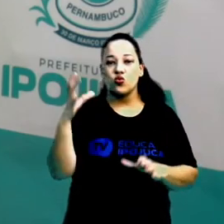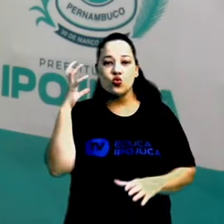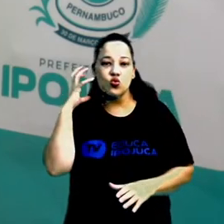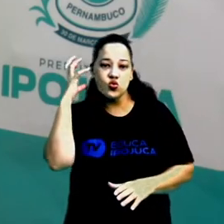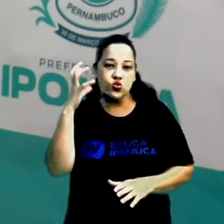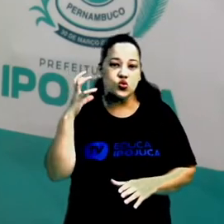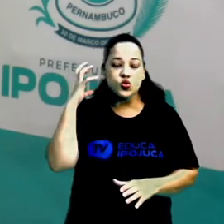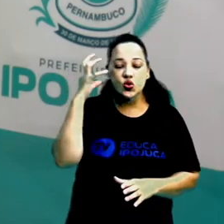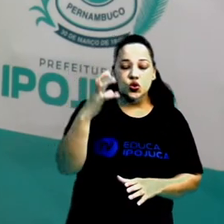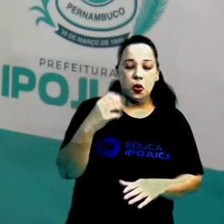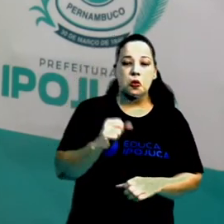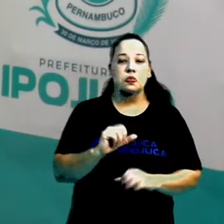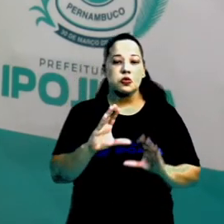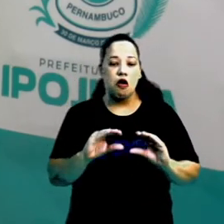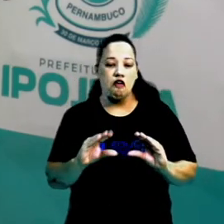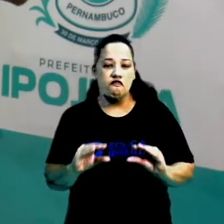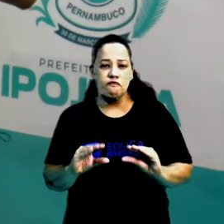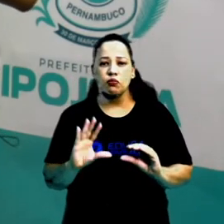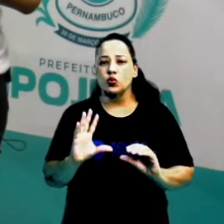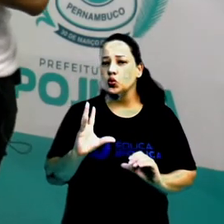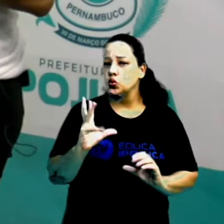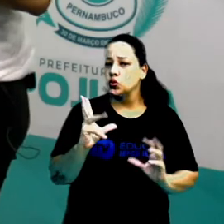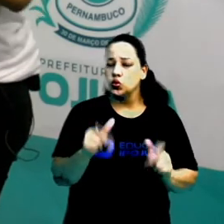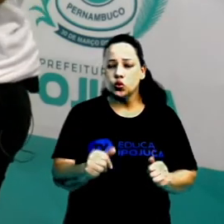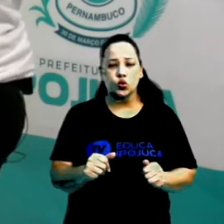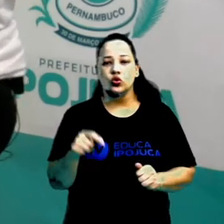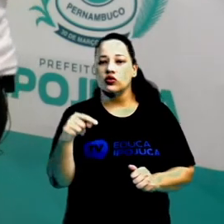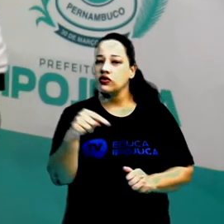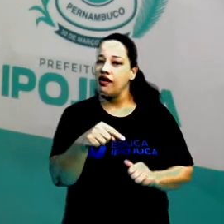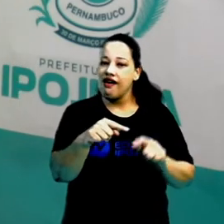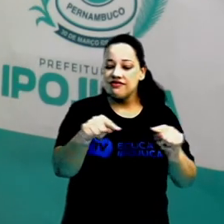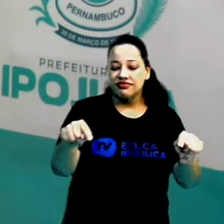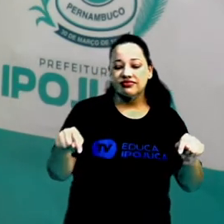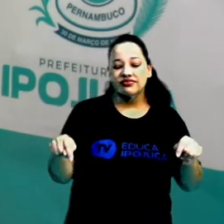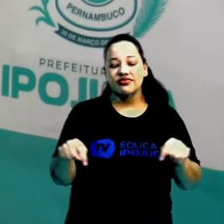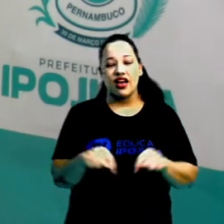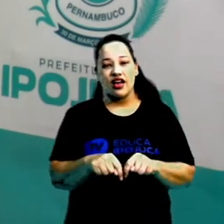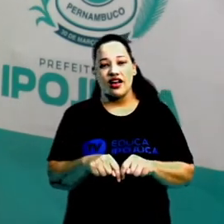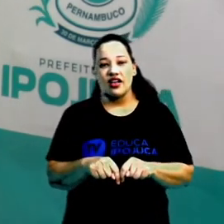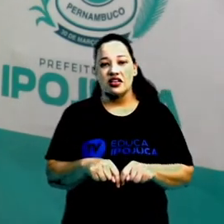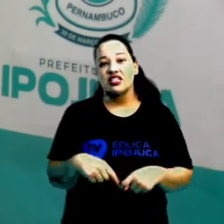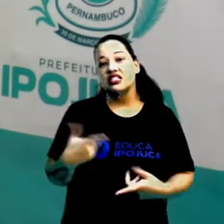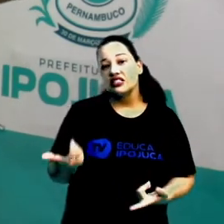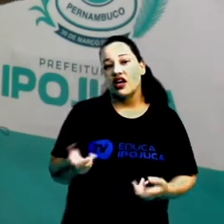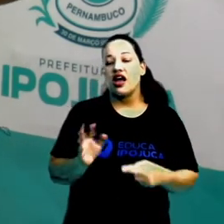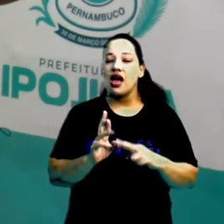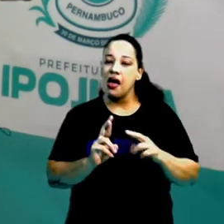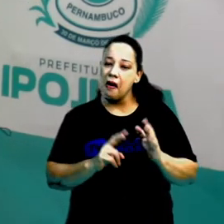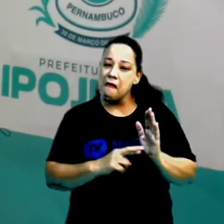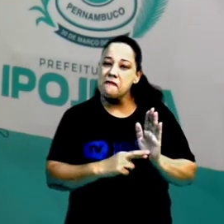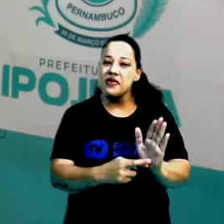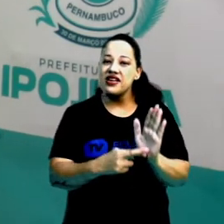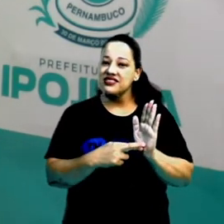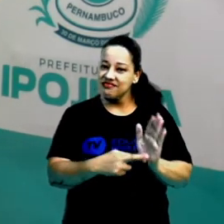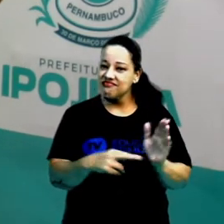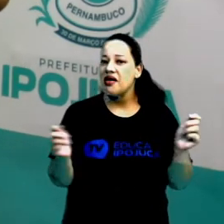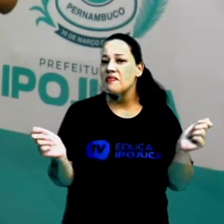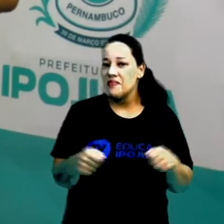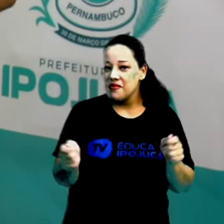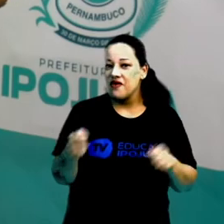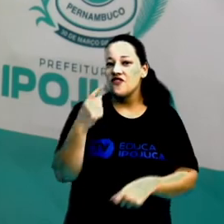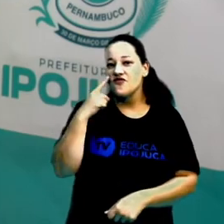Vocês sabiam que podemos representar esses locais de várias maneiras? Vamos lá?